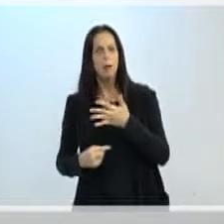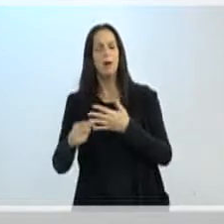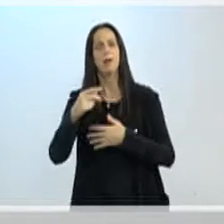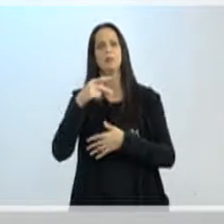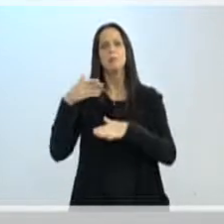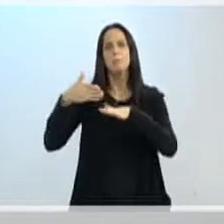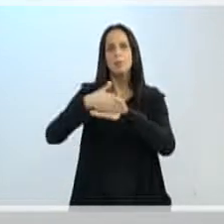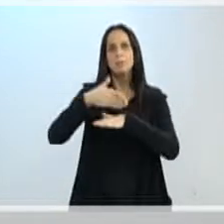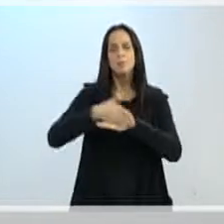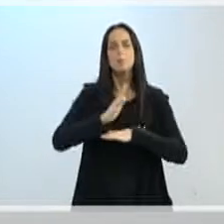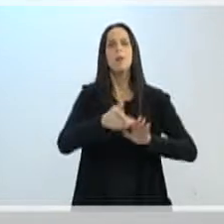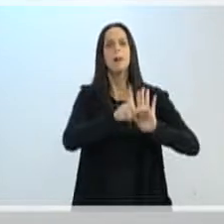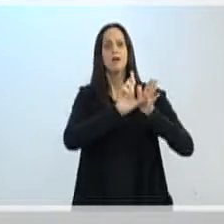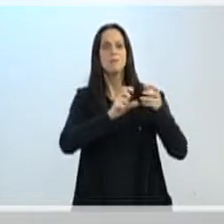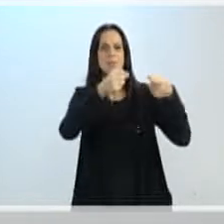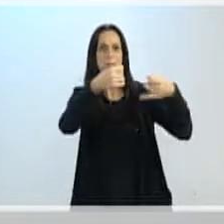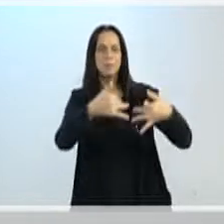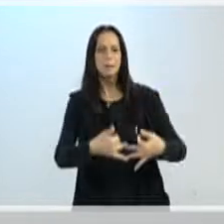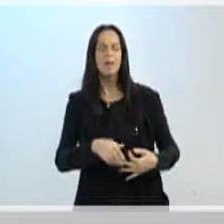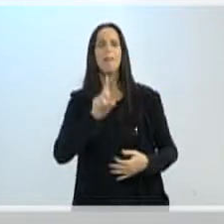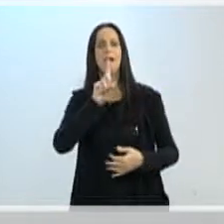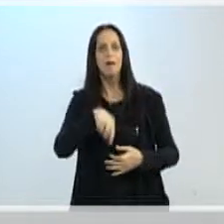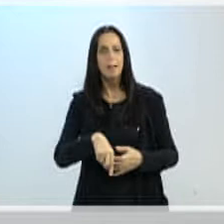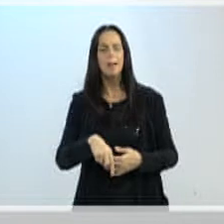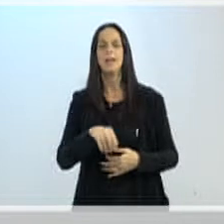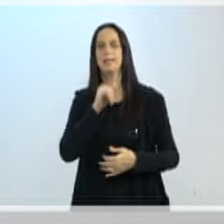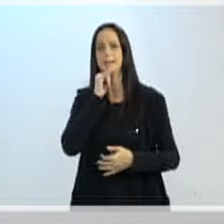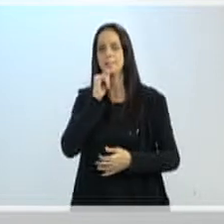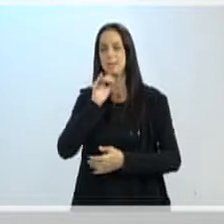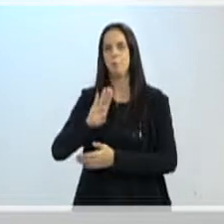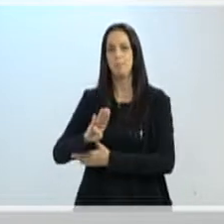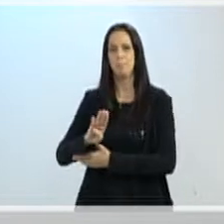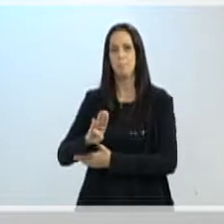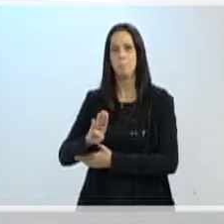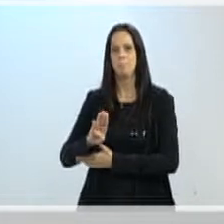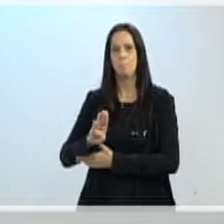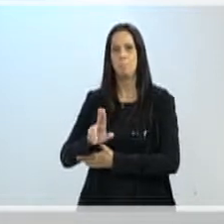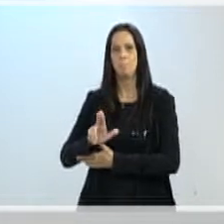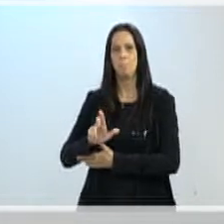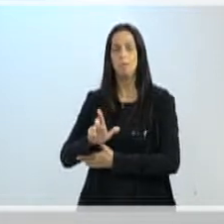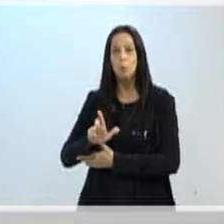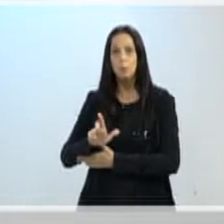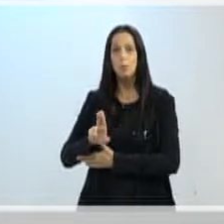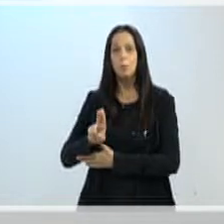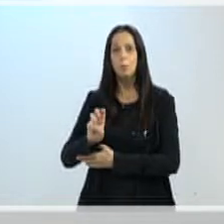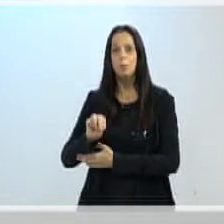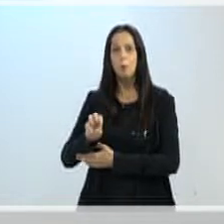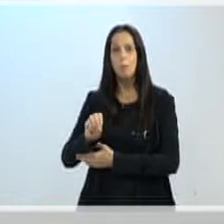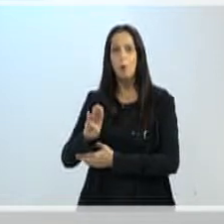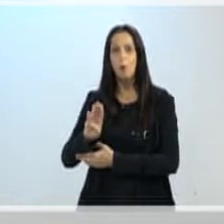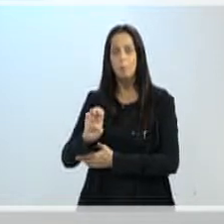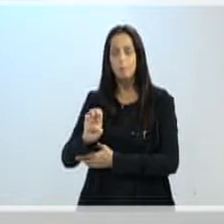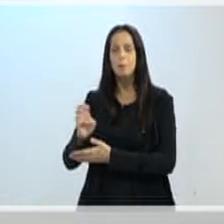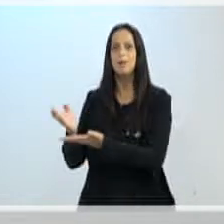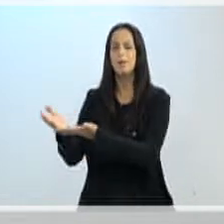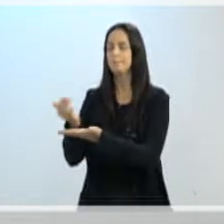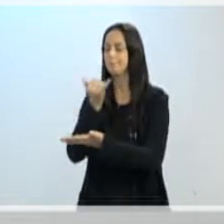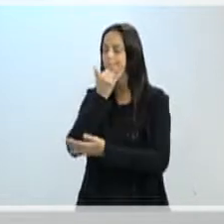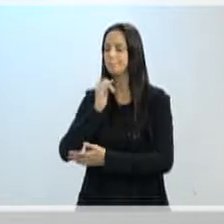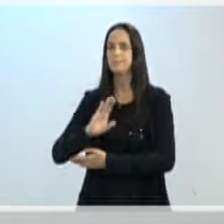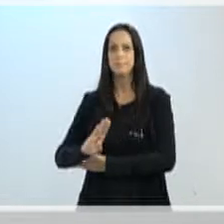seja, aquilo que eu falei para os senhores, são os dados que a Blumob nos remete, são os dados que o CETERB nos remete. Eles